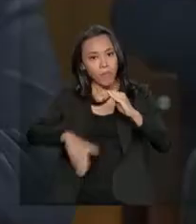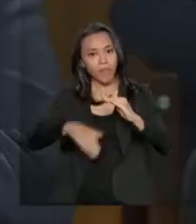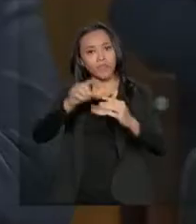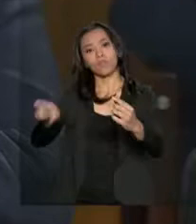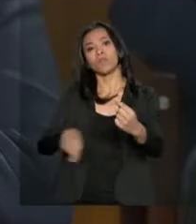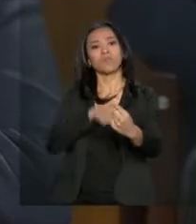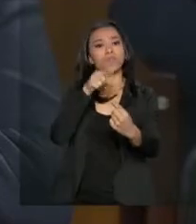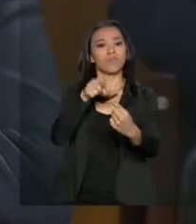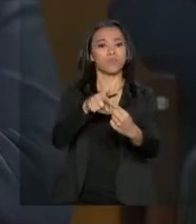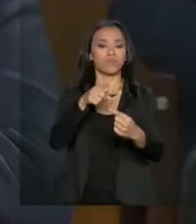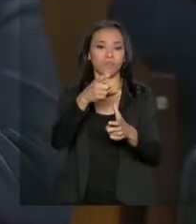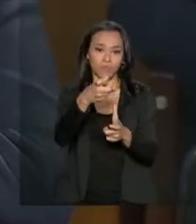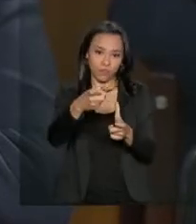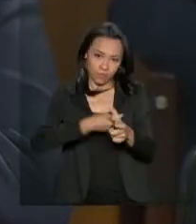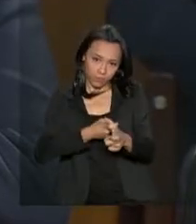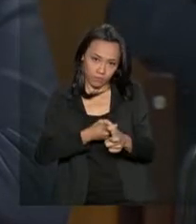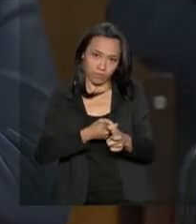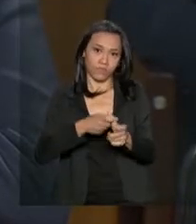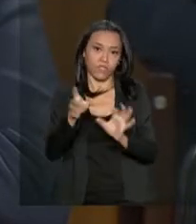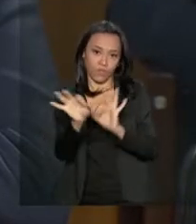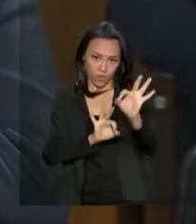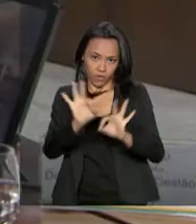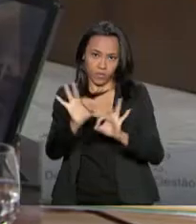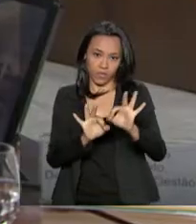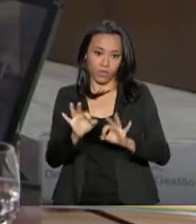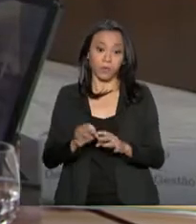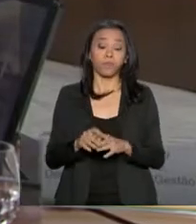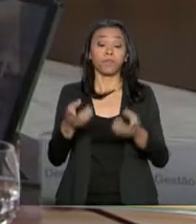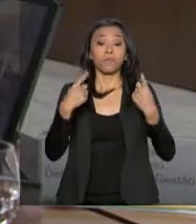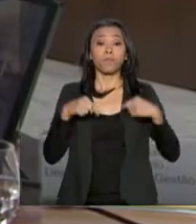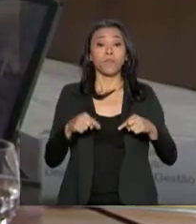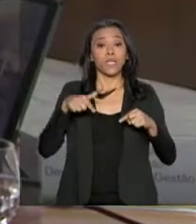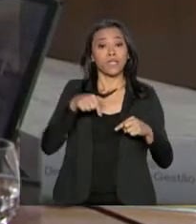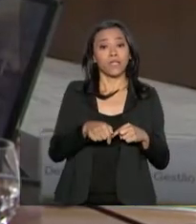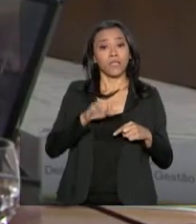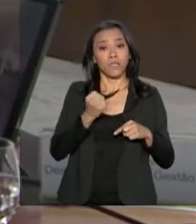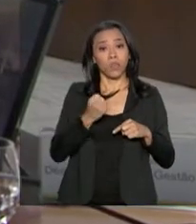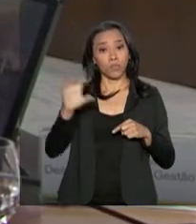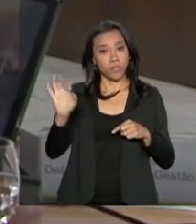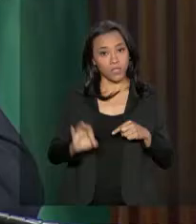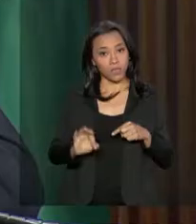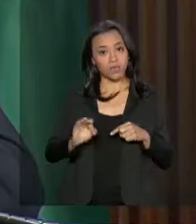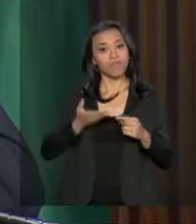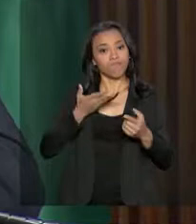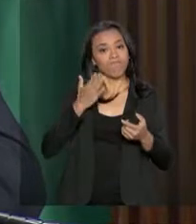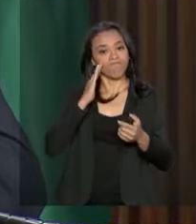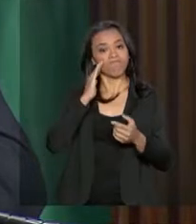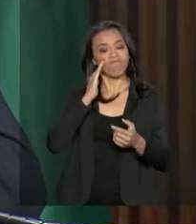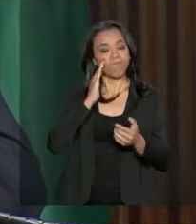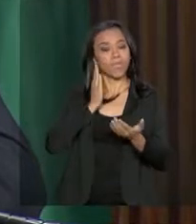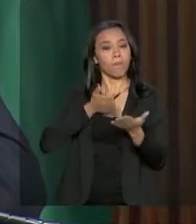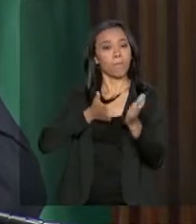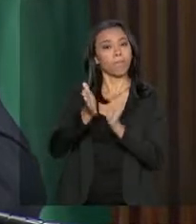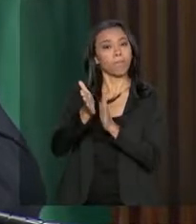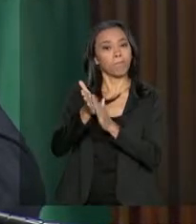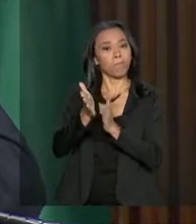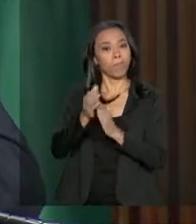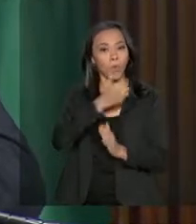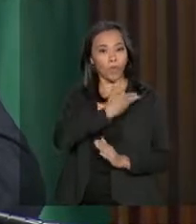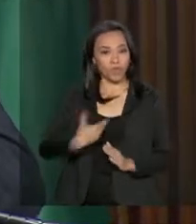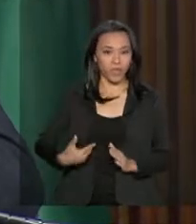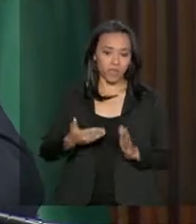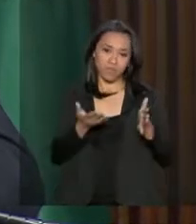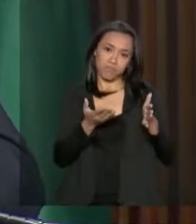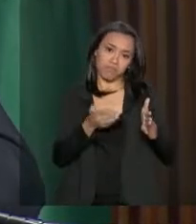estabelecido. O mercado revela o seguinte, 78% aprova o governo, 18% considera